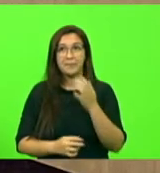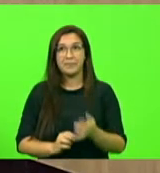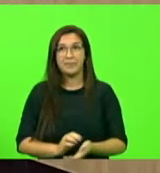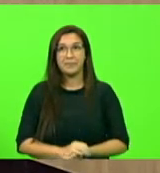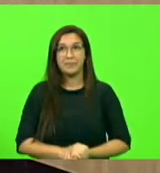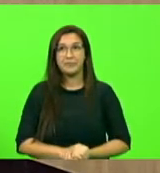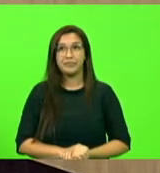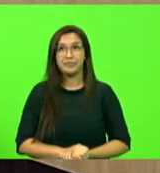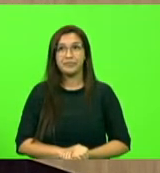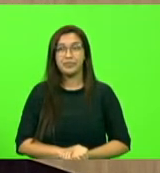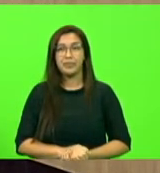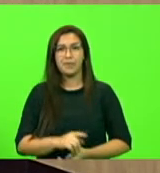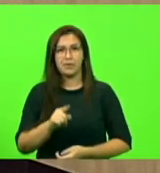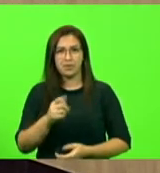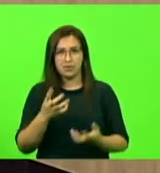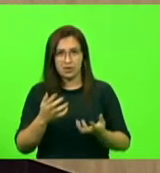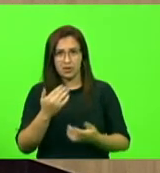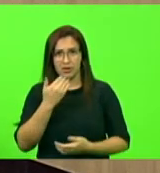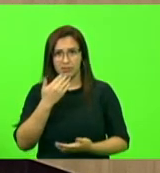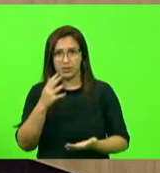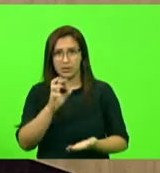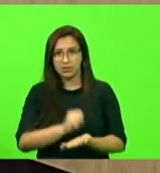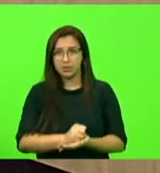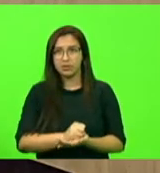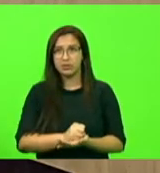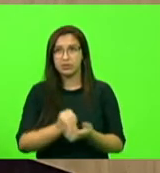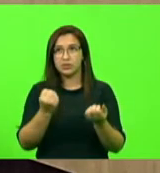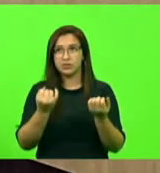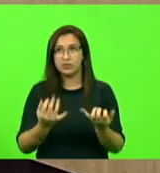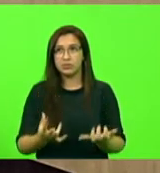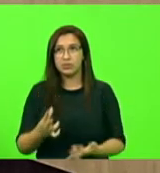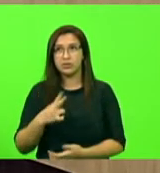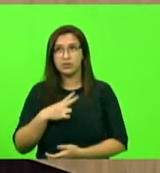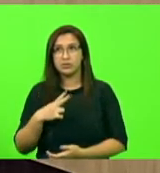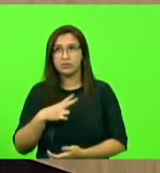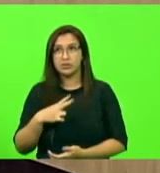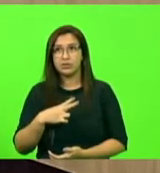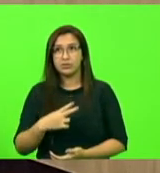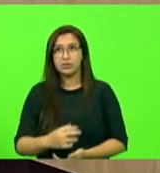Vossa Excelência está pedindo para ser inscrito nas explicações...